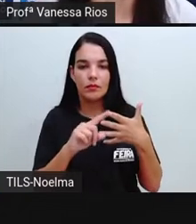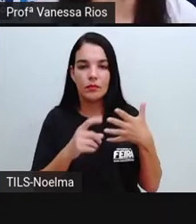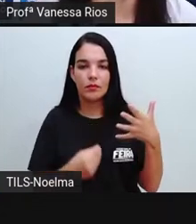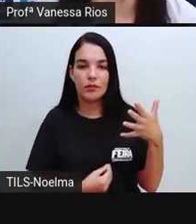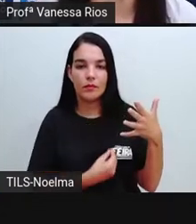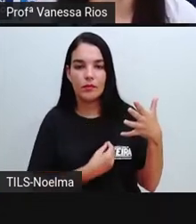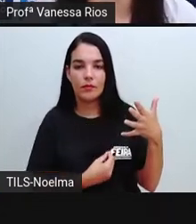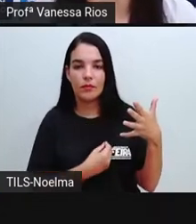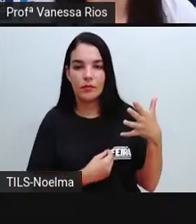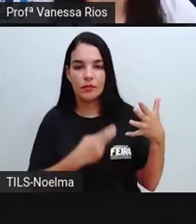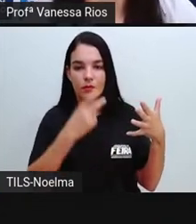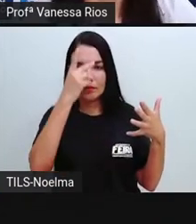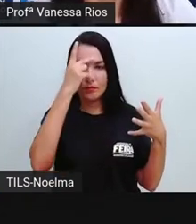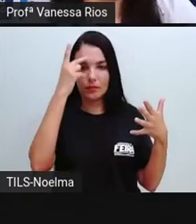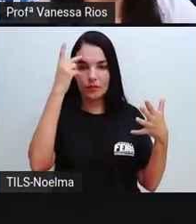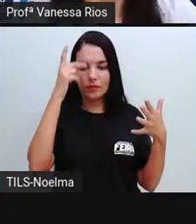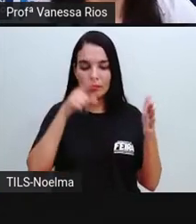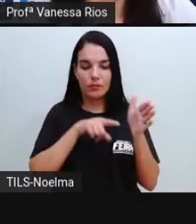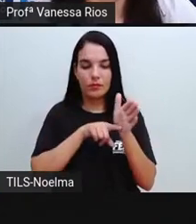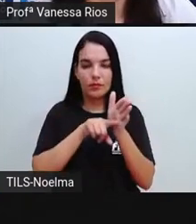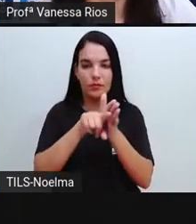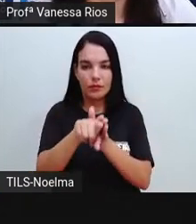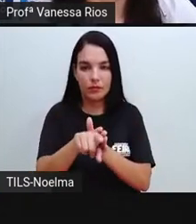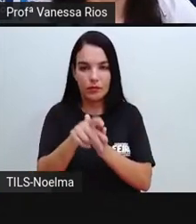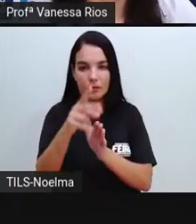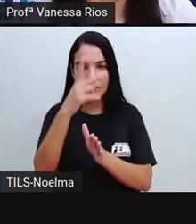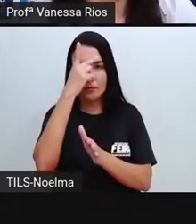entrevistador e do entrevistado.